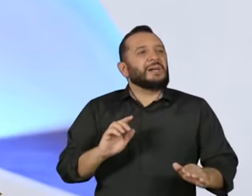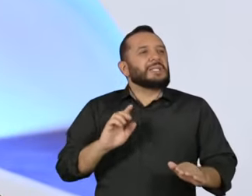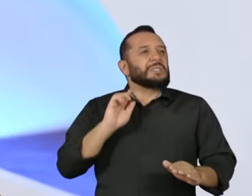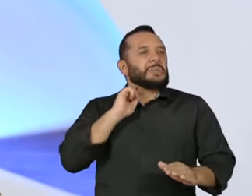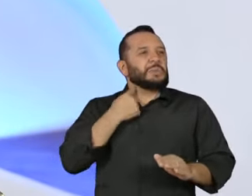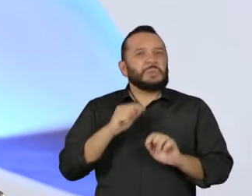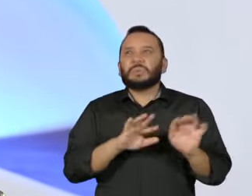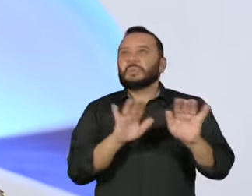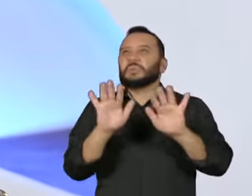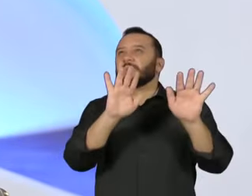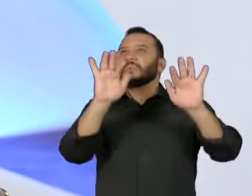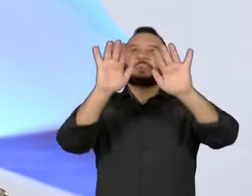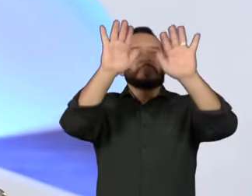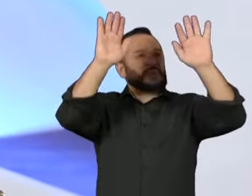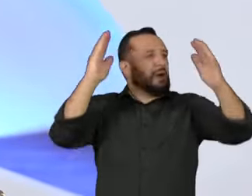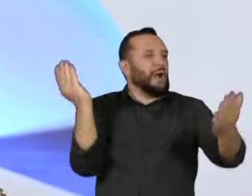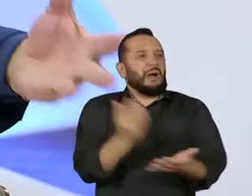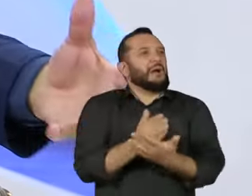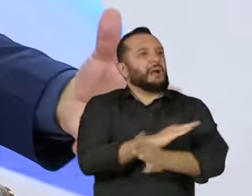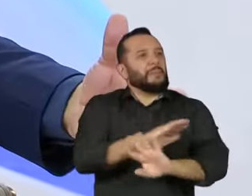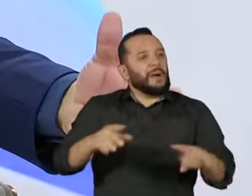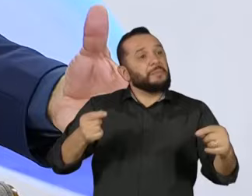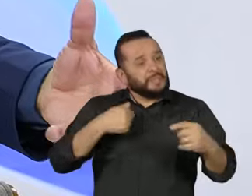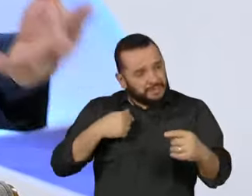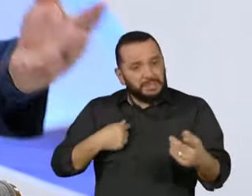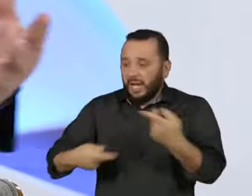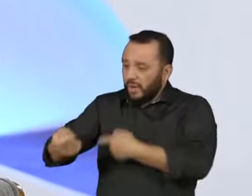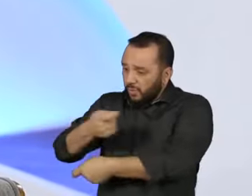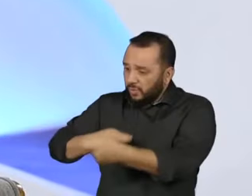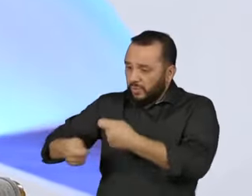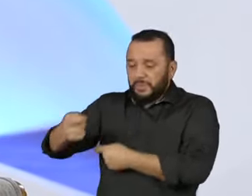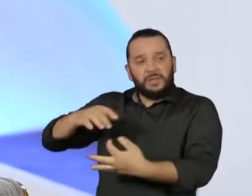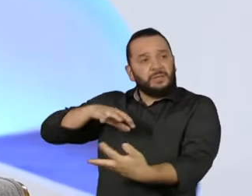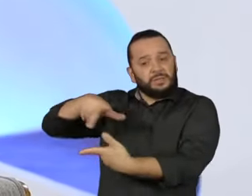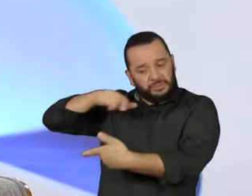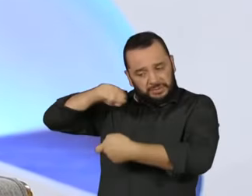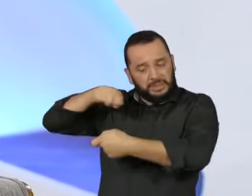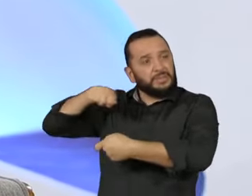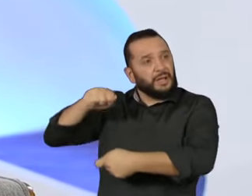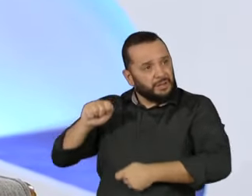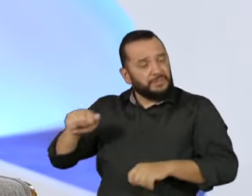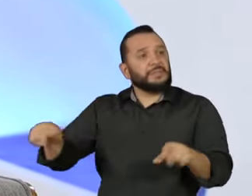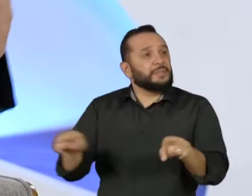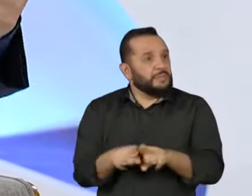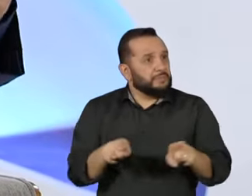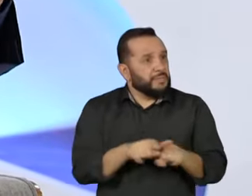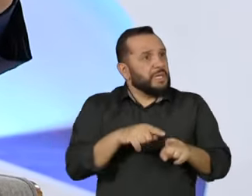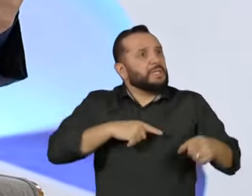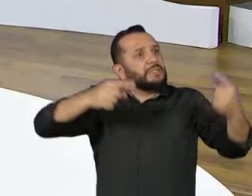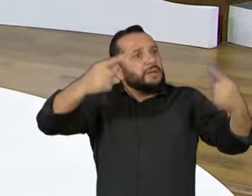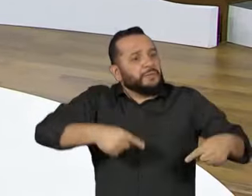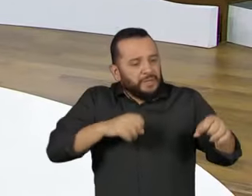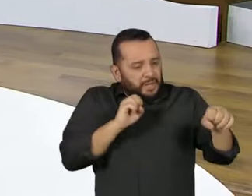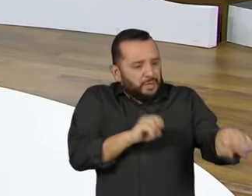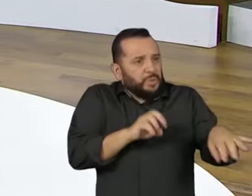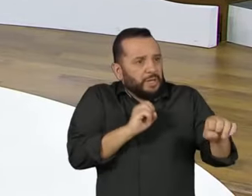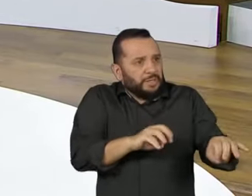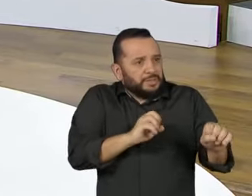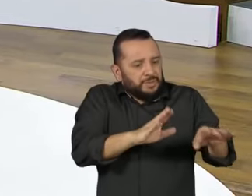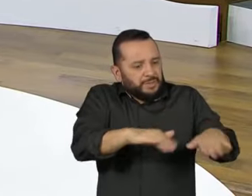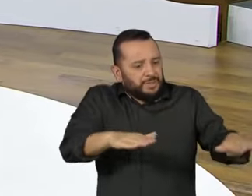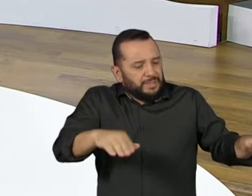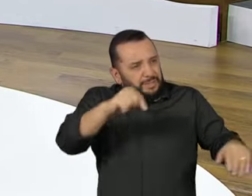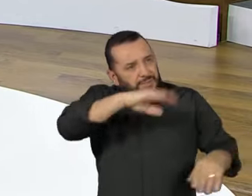economia verde. Um caminho que apanhe o desafio da educação básica do país e escale as boas